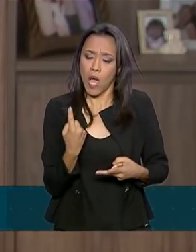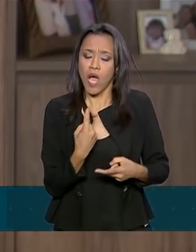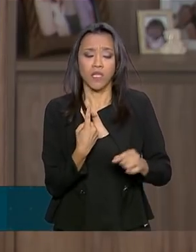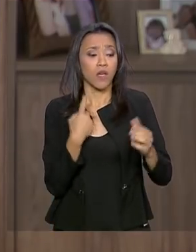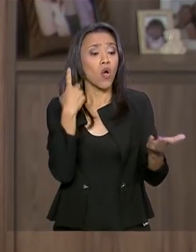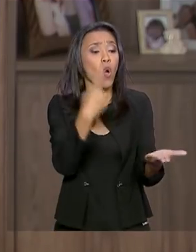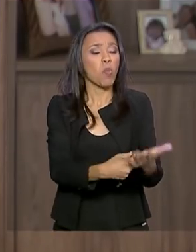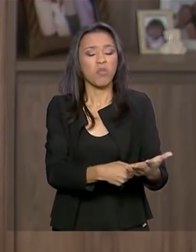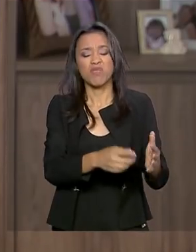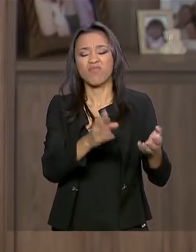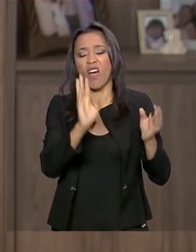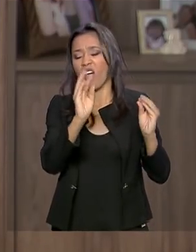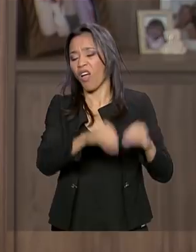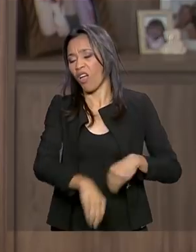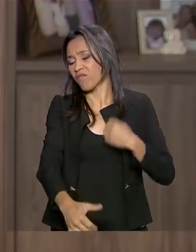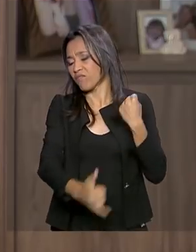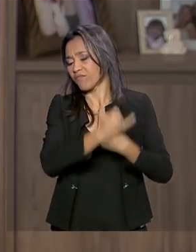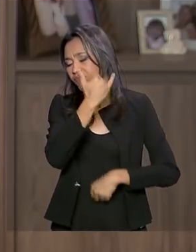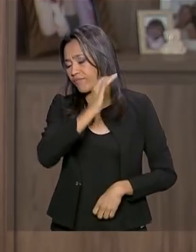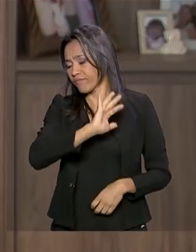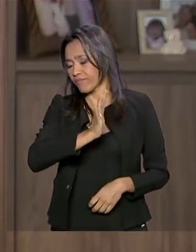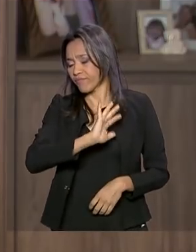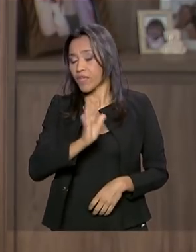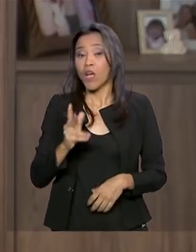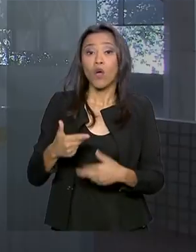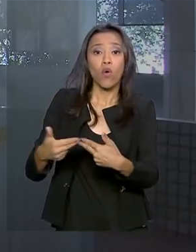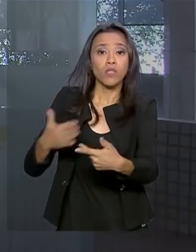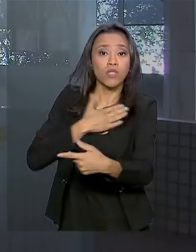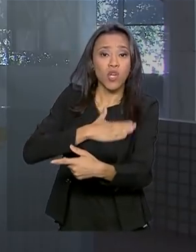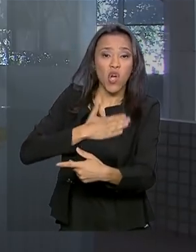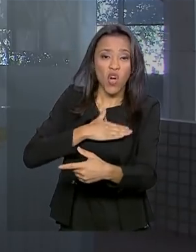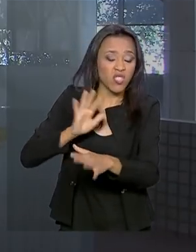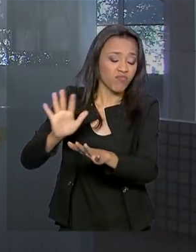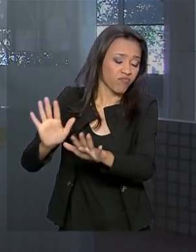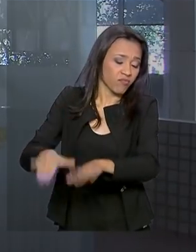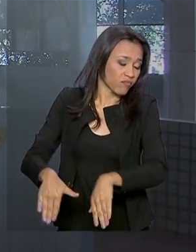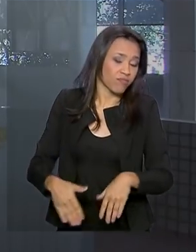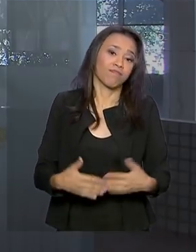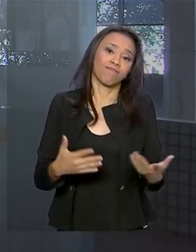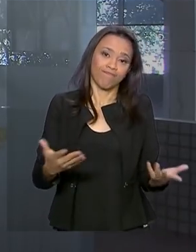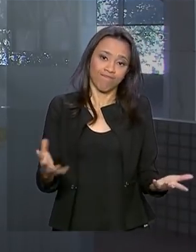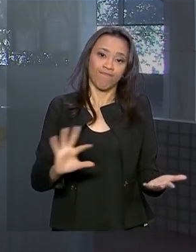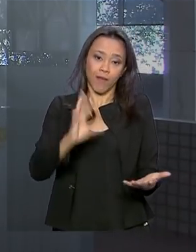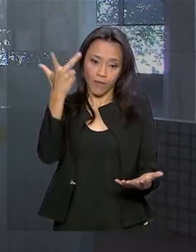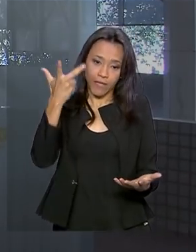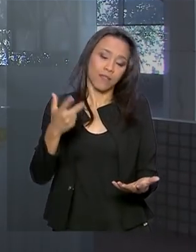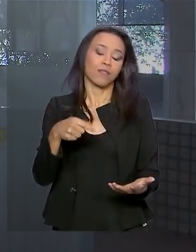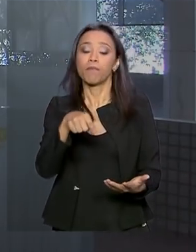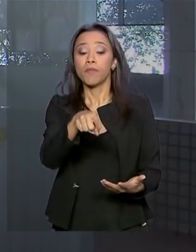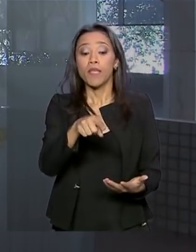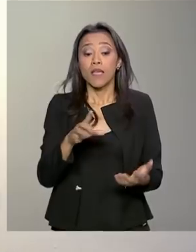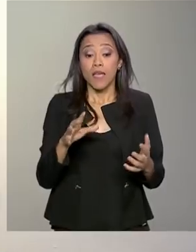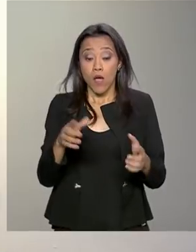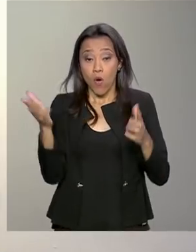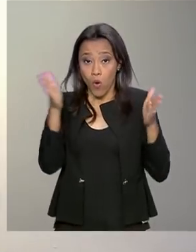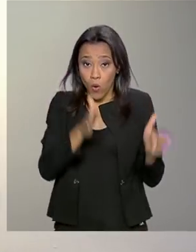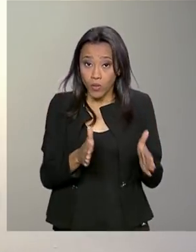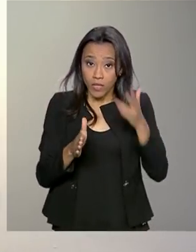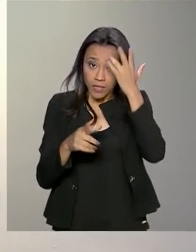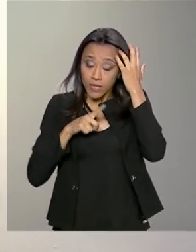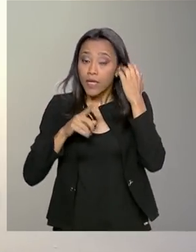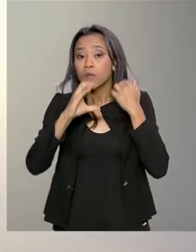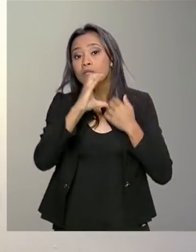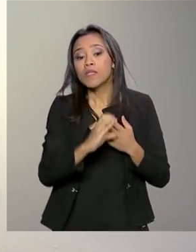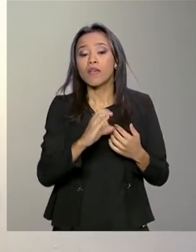compromissos ou deixar de fazer, inclusive, coisas que gosta. Entre as medidas de apoio para quem cogita o suicídio, está o